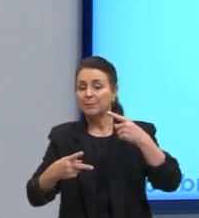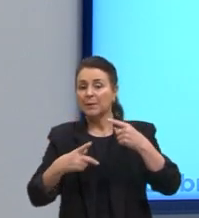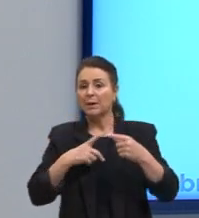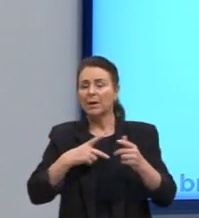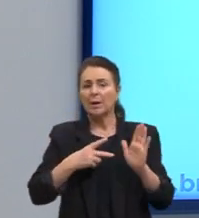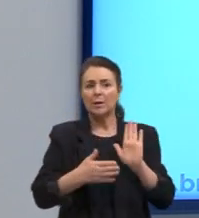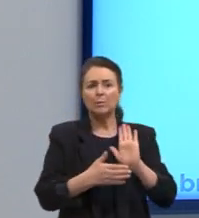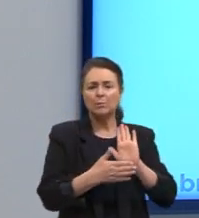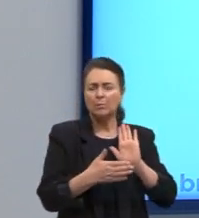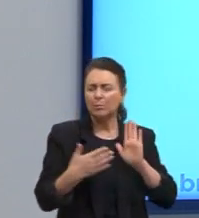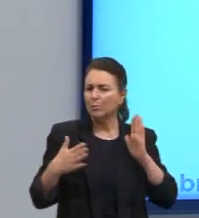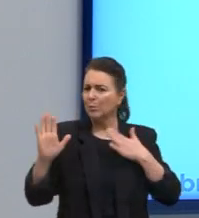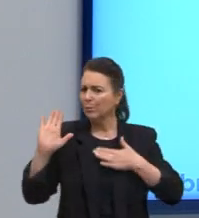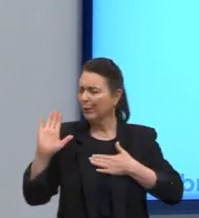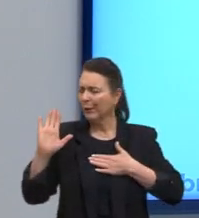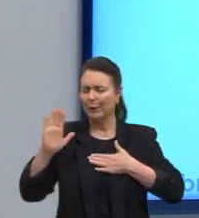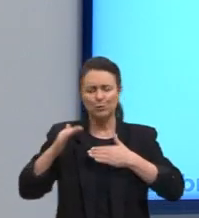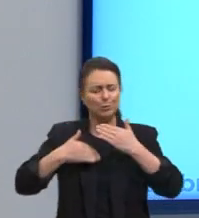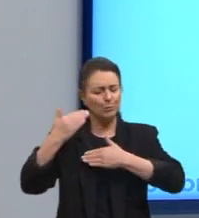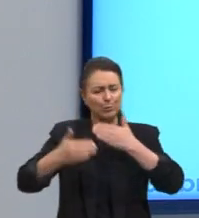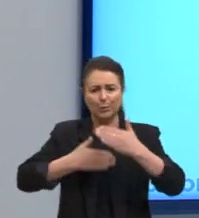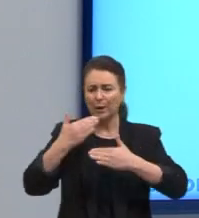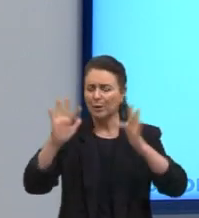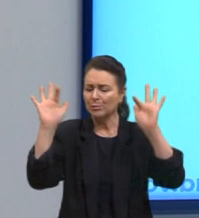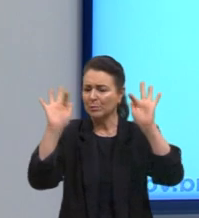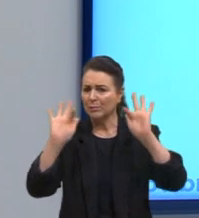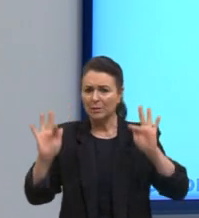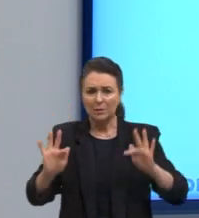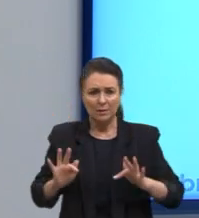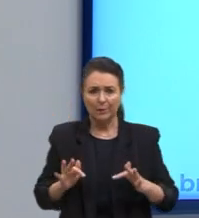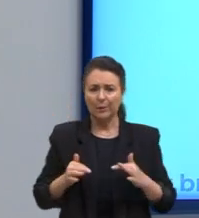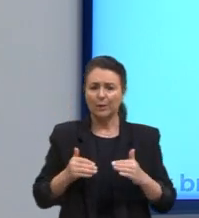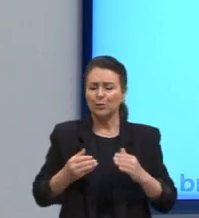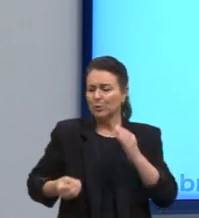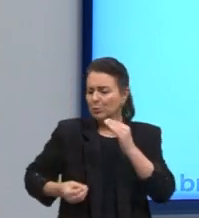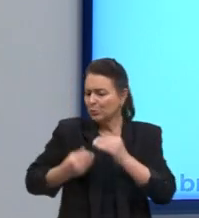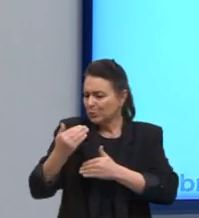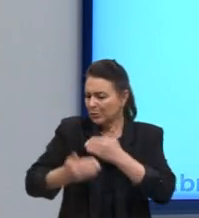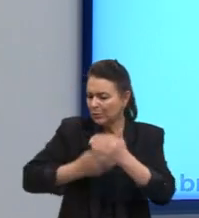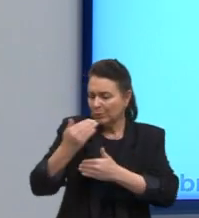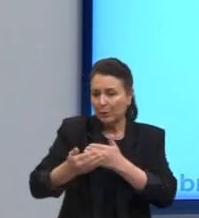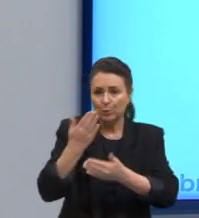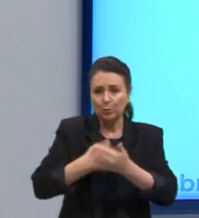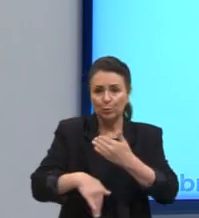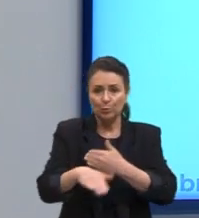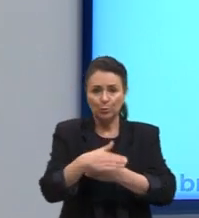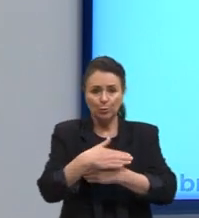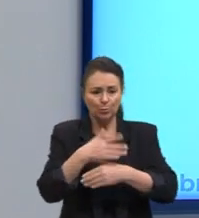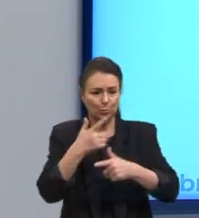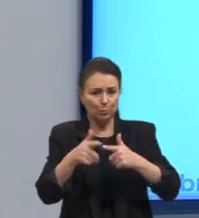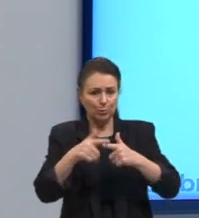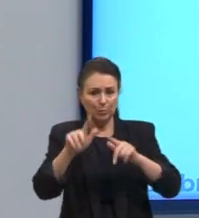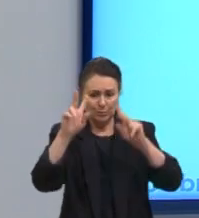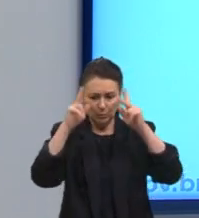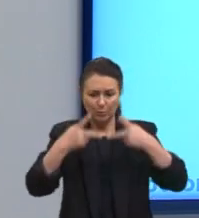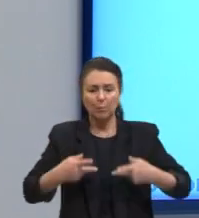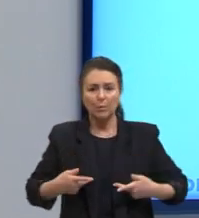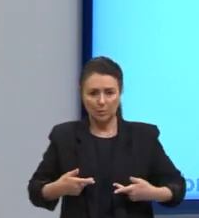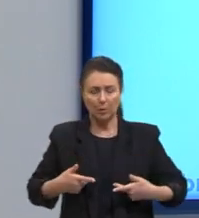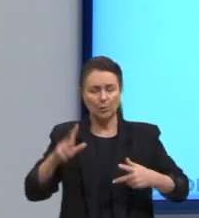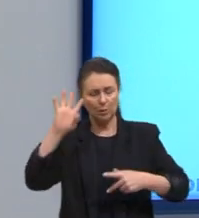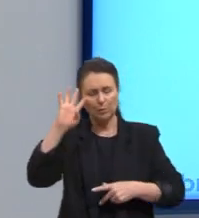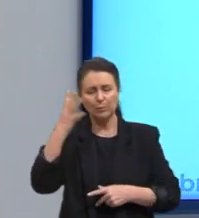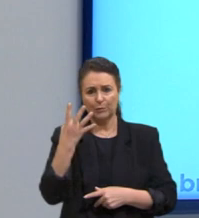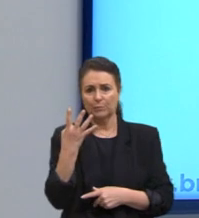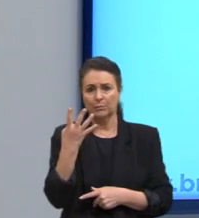o progresso, o sucesso, a felicidade, que os problemas da humanidade seriam resolvidos. Ela não consegue, não conseguiu, olha só.